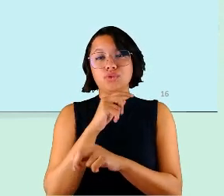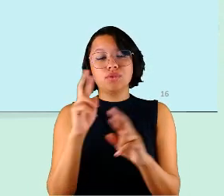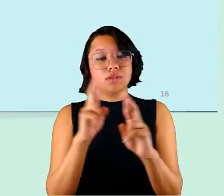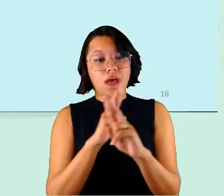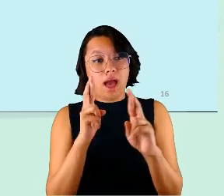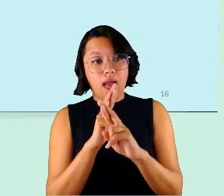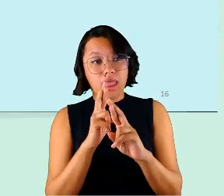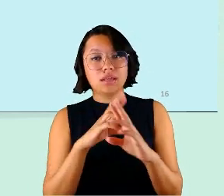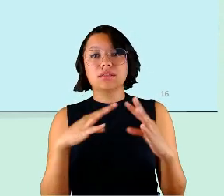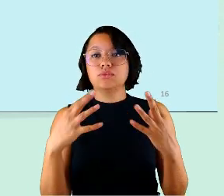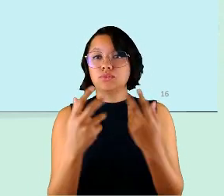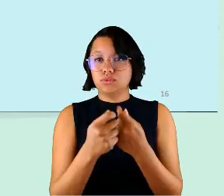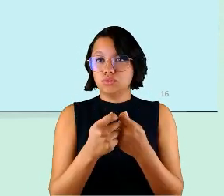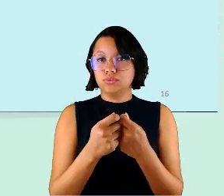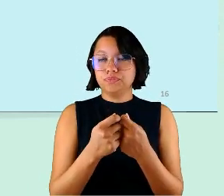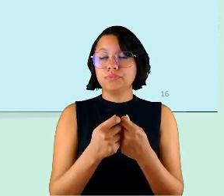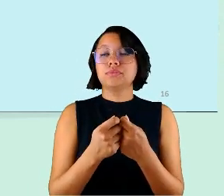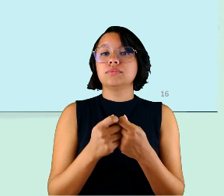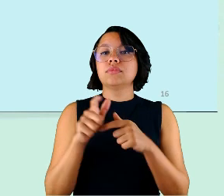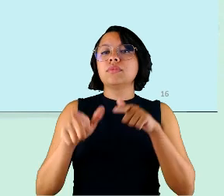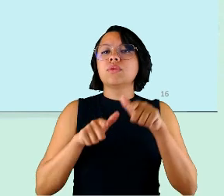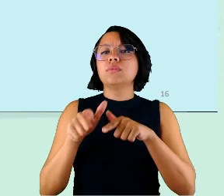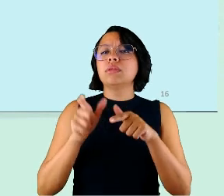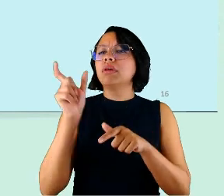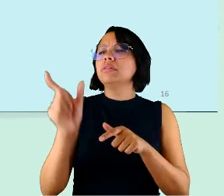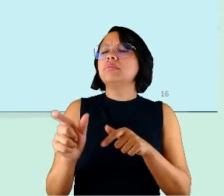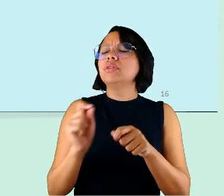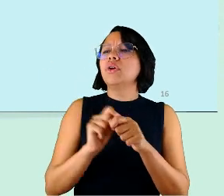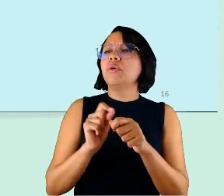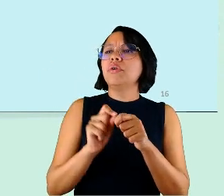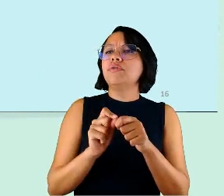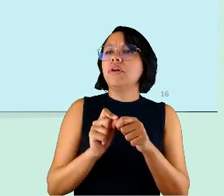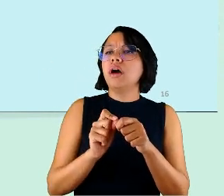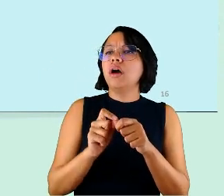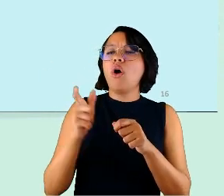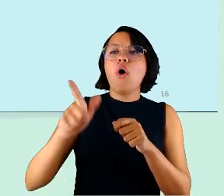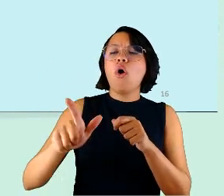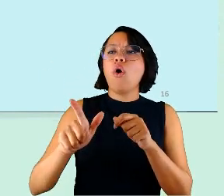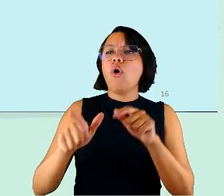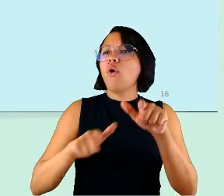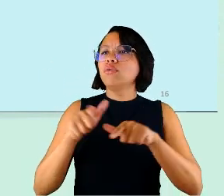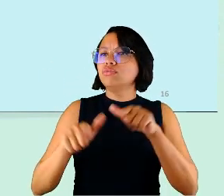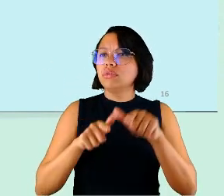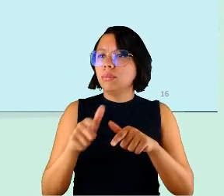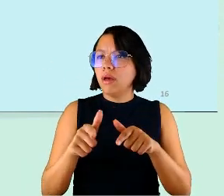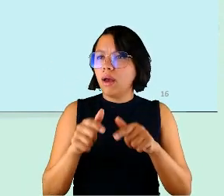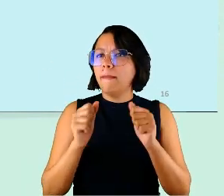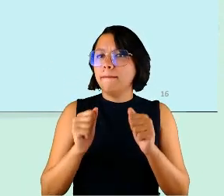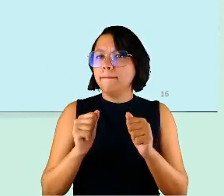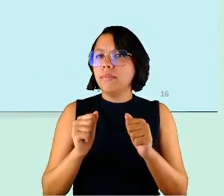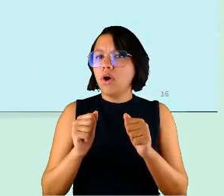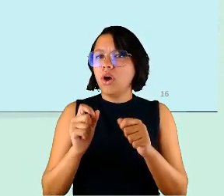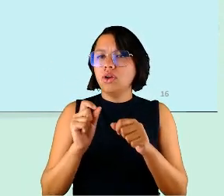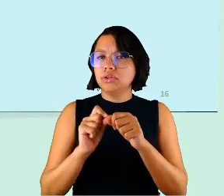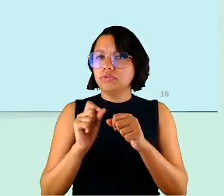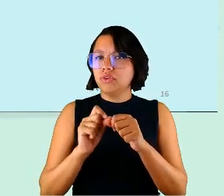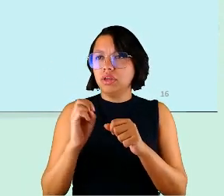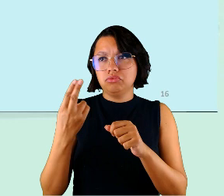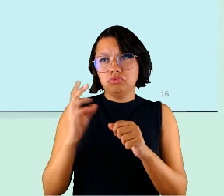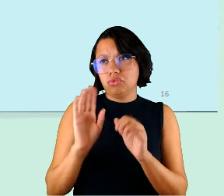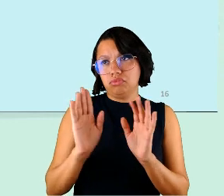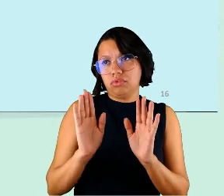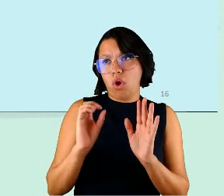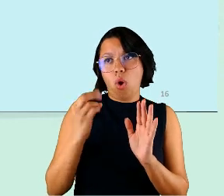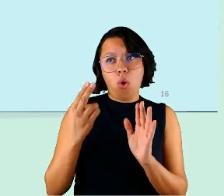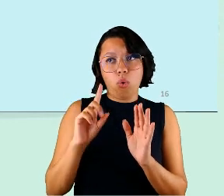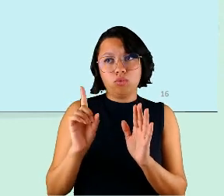se o trabalho se o trabalho desse indivíduo for feito se outros trabalhos poderão ser realizados ou não né